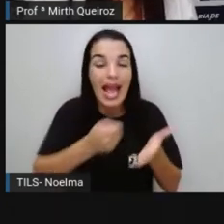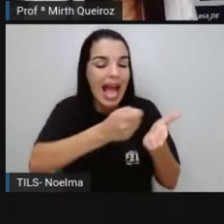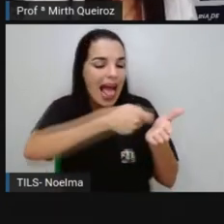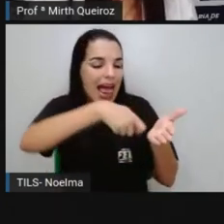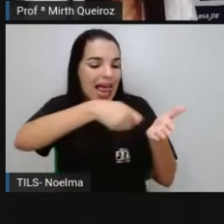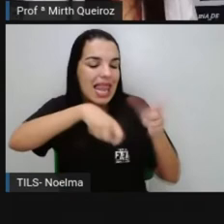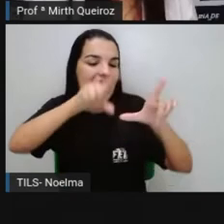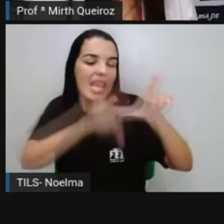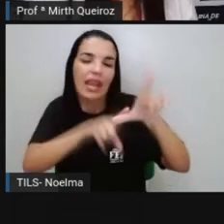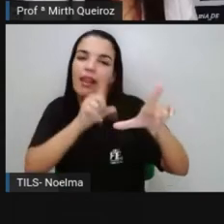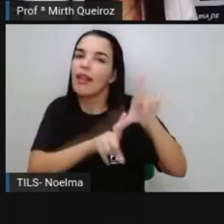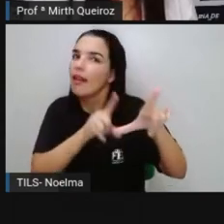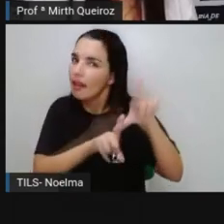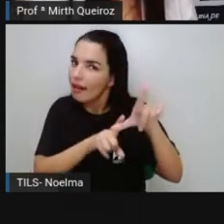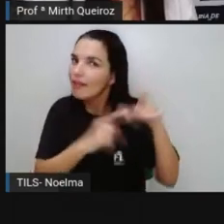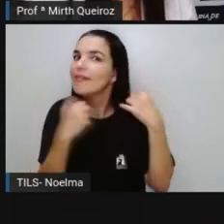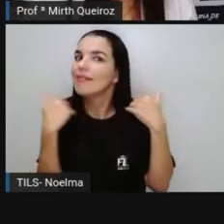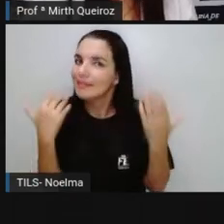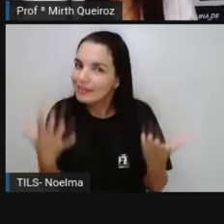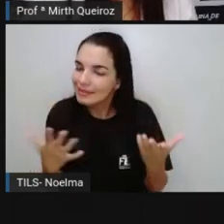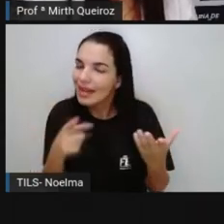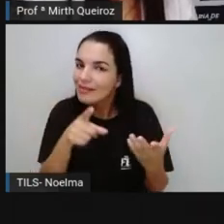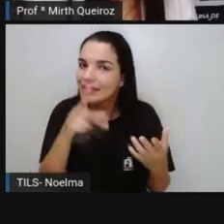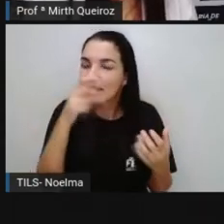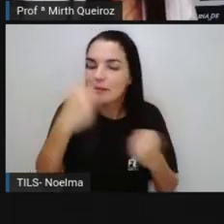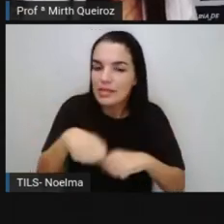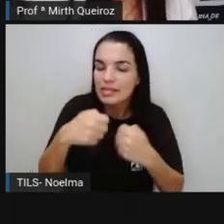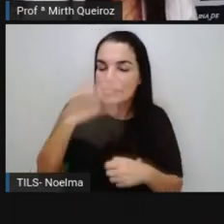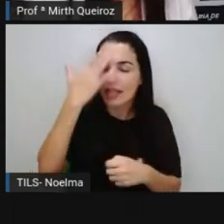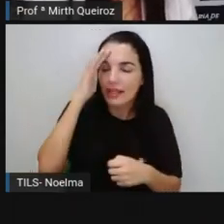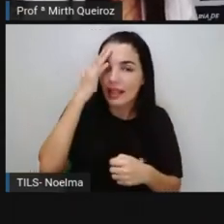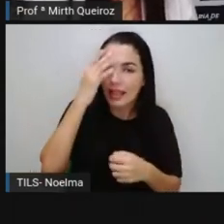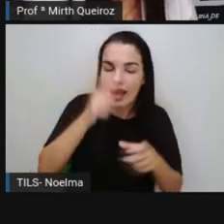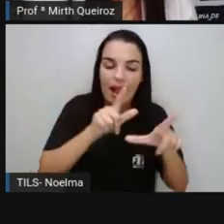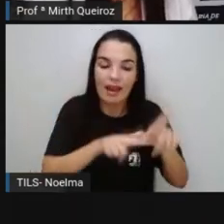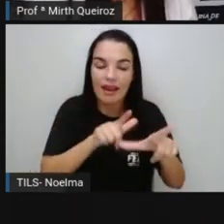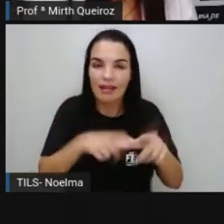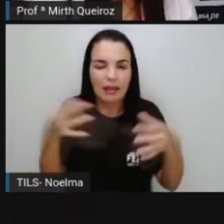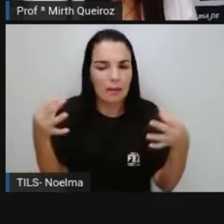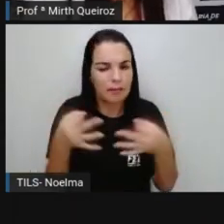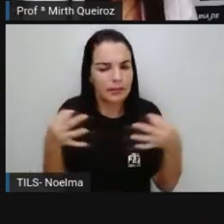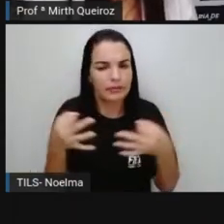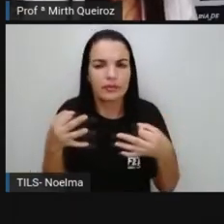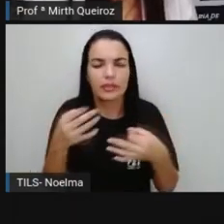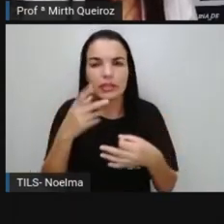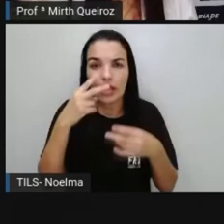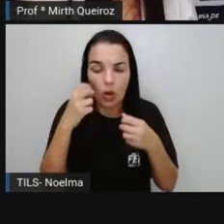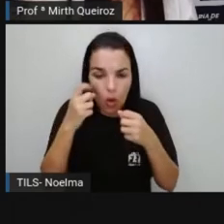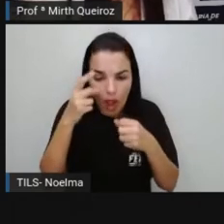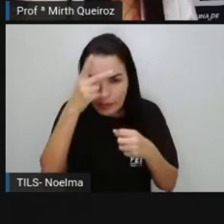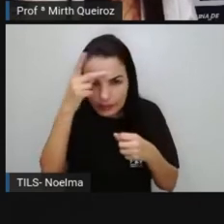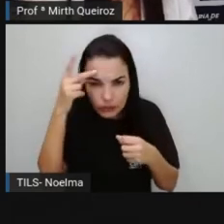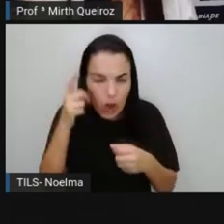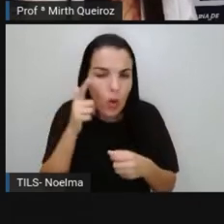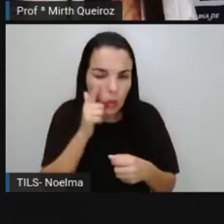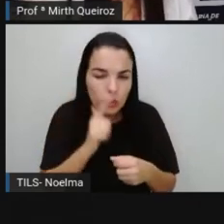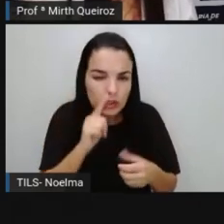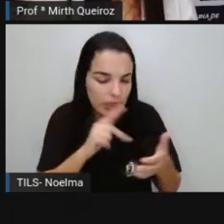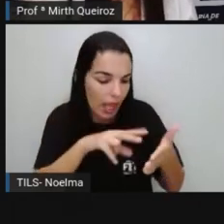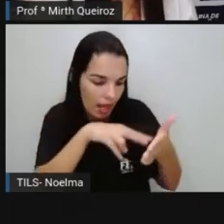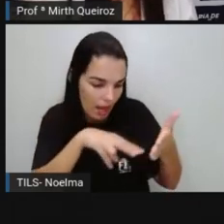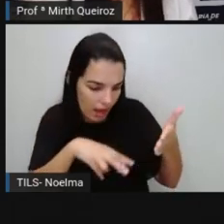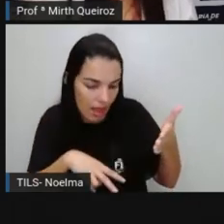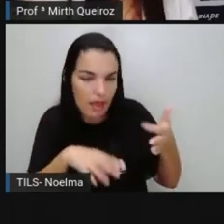Caligrafia. Lembre que você está escrevendo para alguém. Então, as letras devem ser legíveis para que quem pega o seu texto